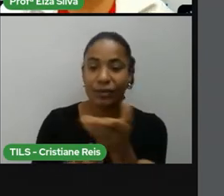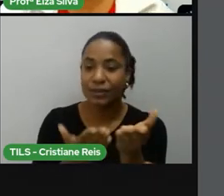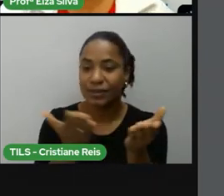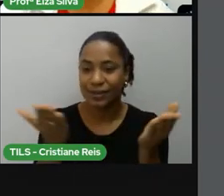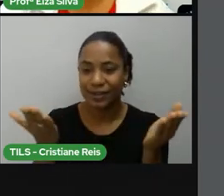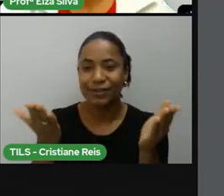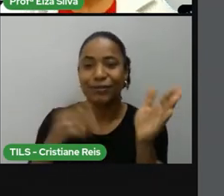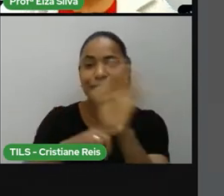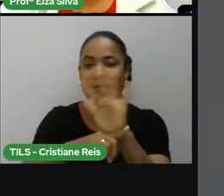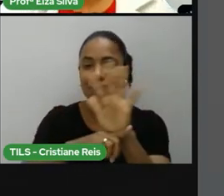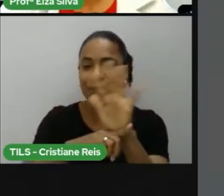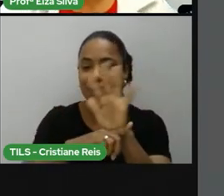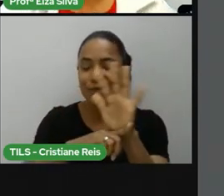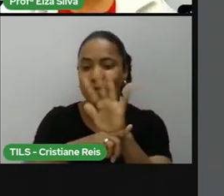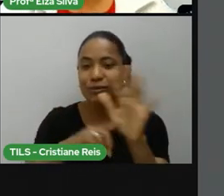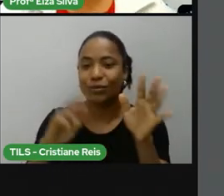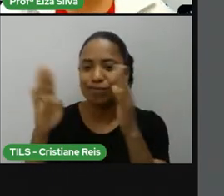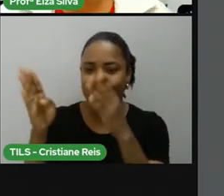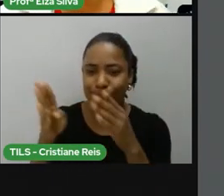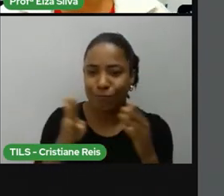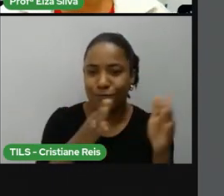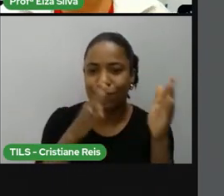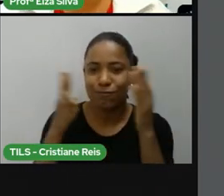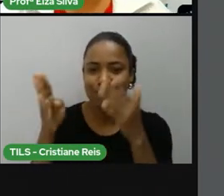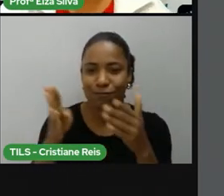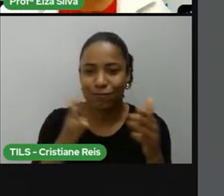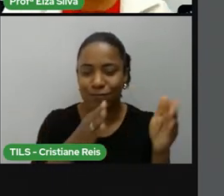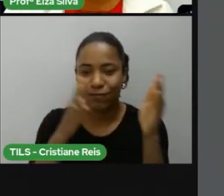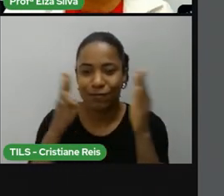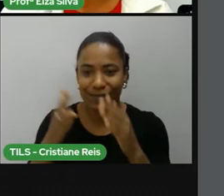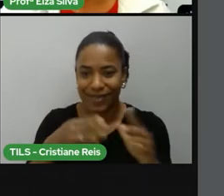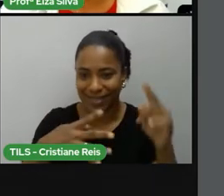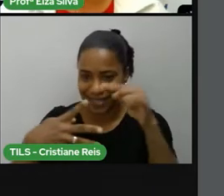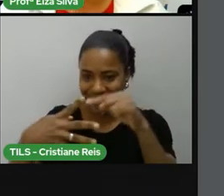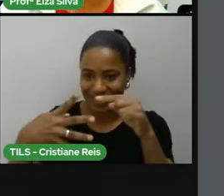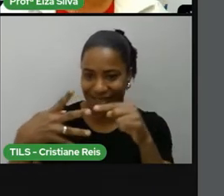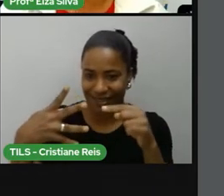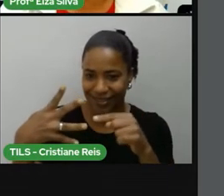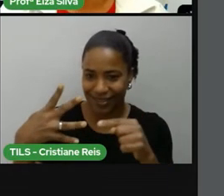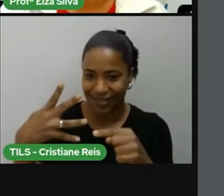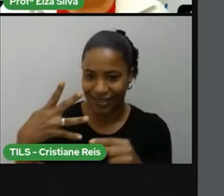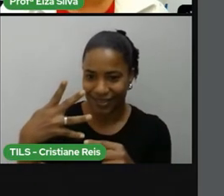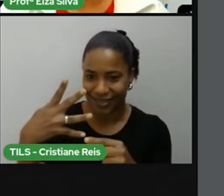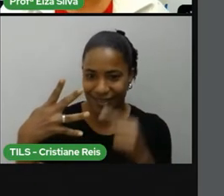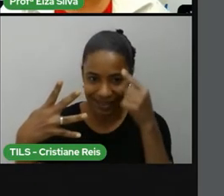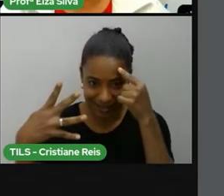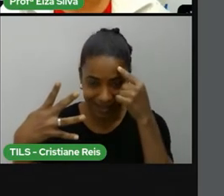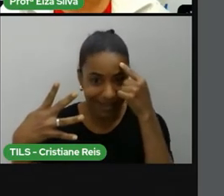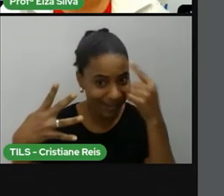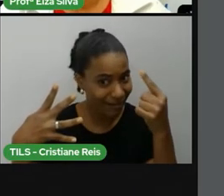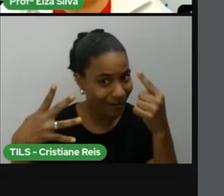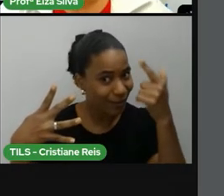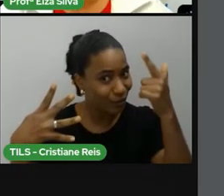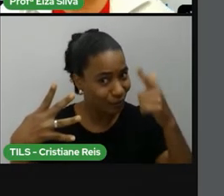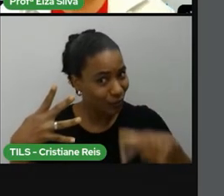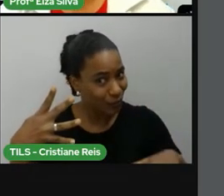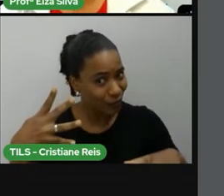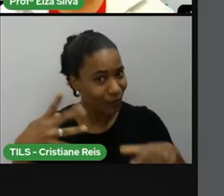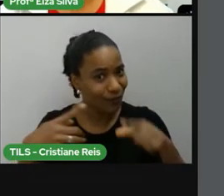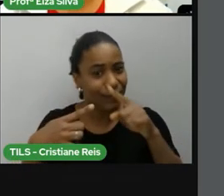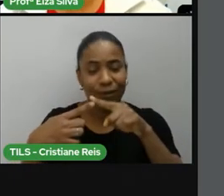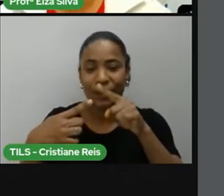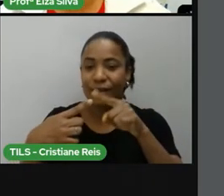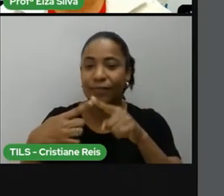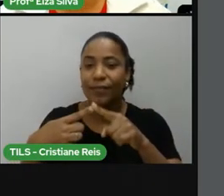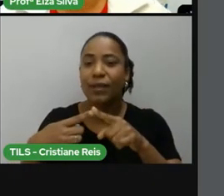novamente e busquem aqueles elementos que eu sugeri anteriormente. Relembrando, quando e